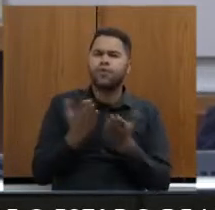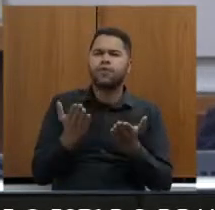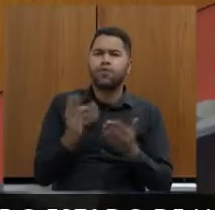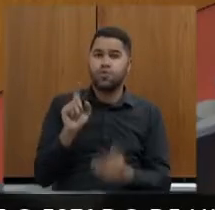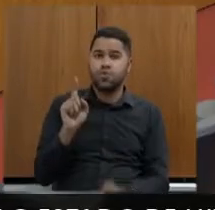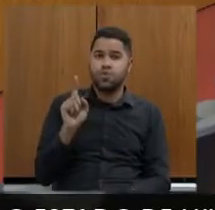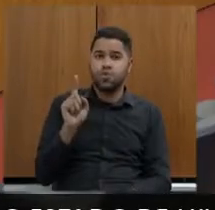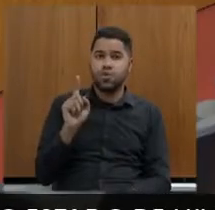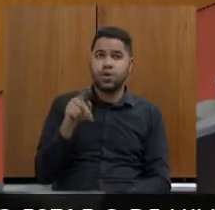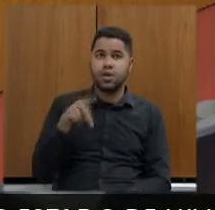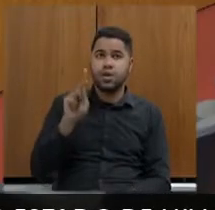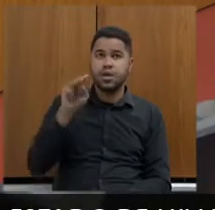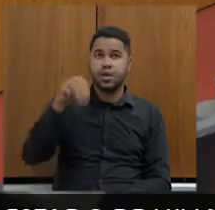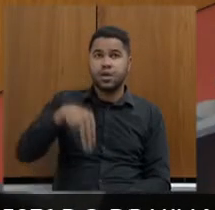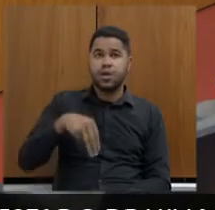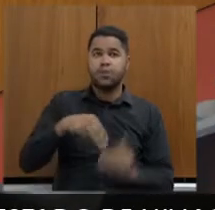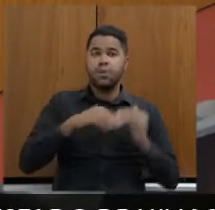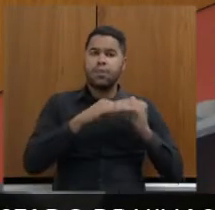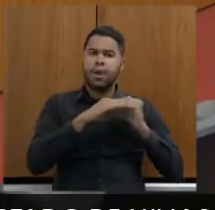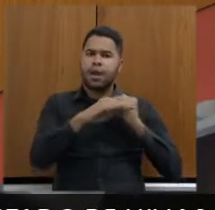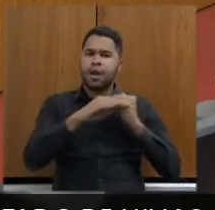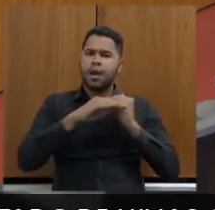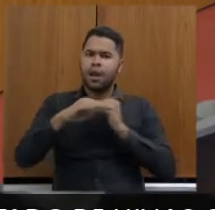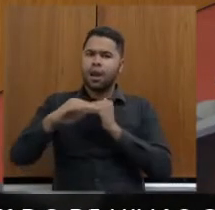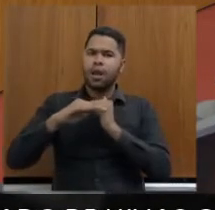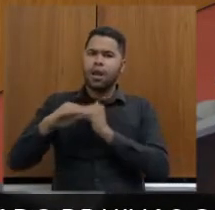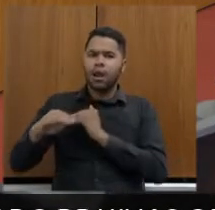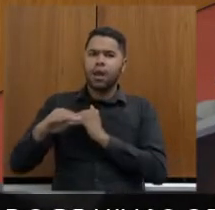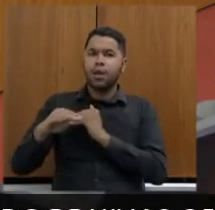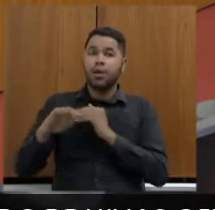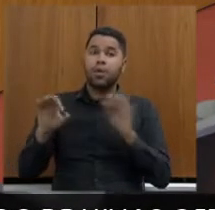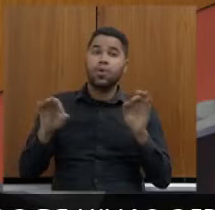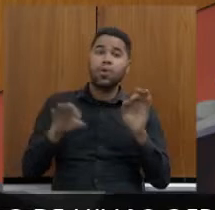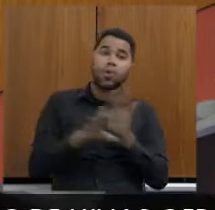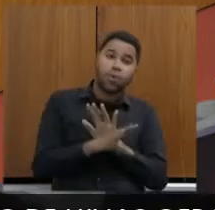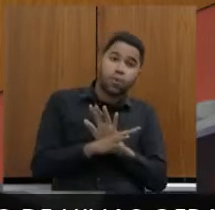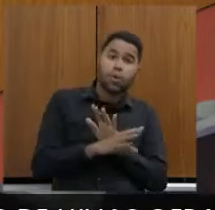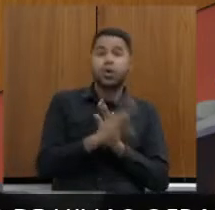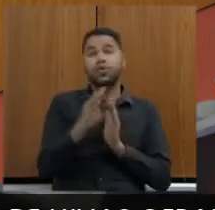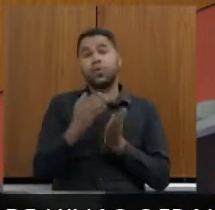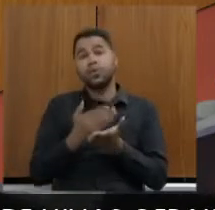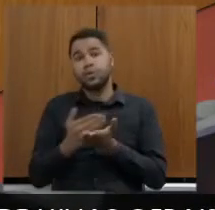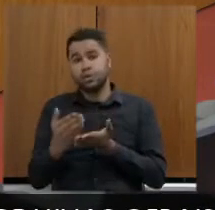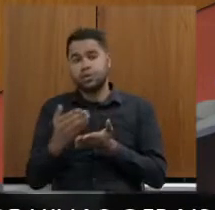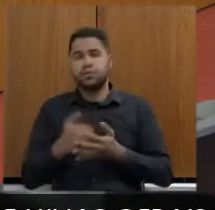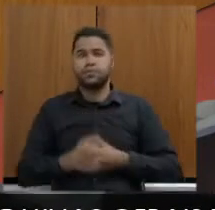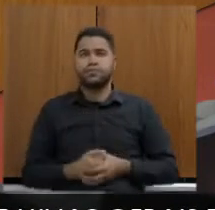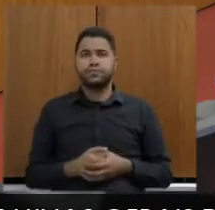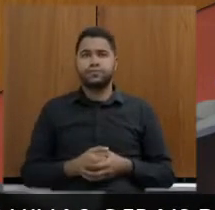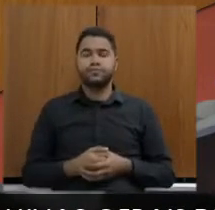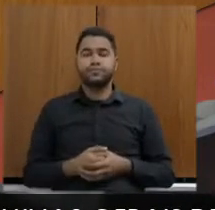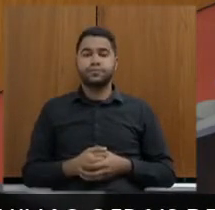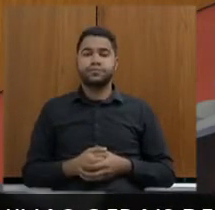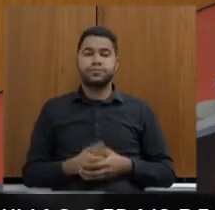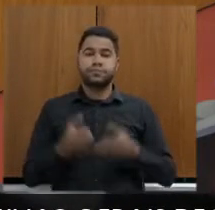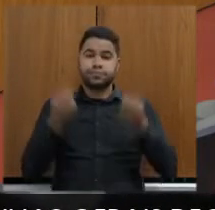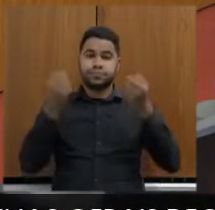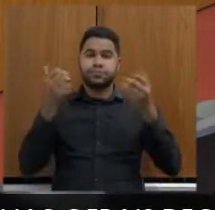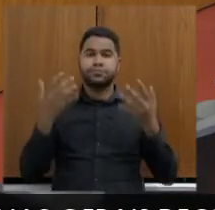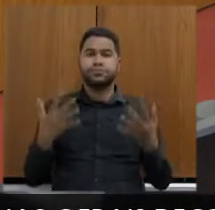quilômetros, os trechos iniciados, concluídos e há... Muito bem. Então, nós estamos falando aí